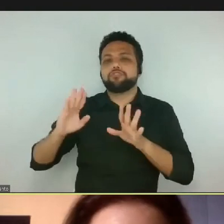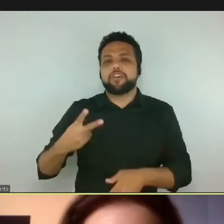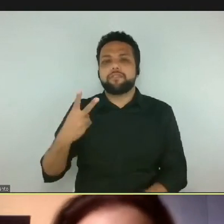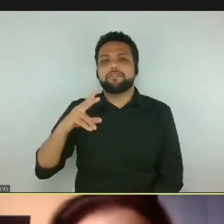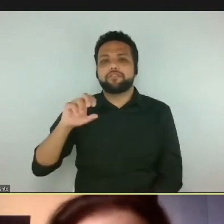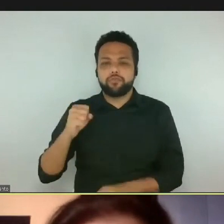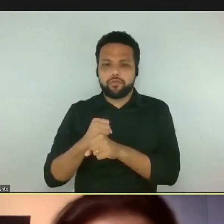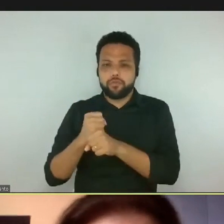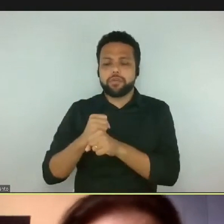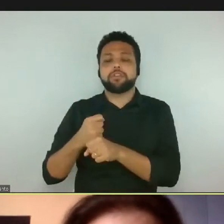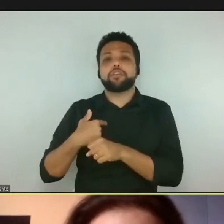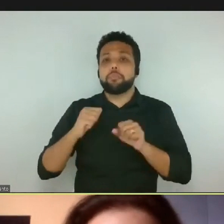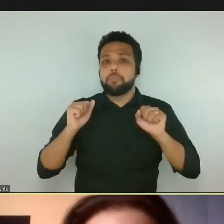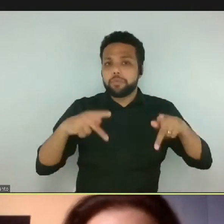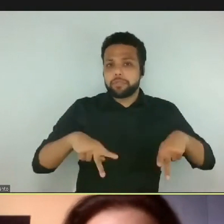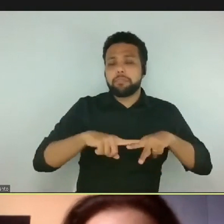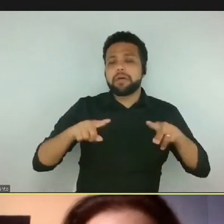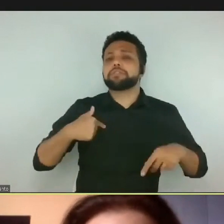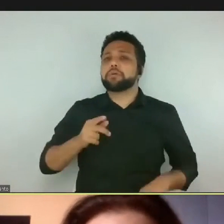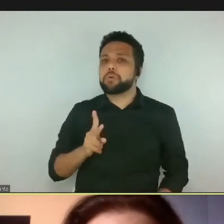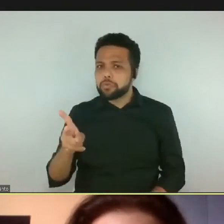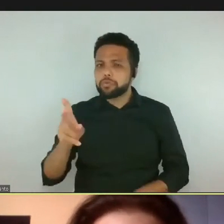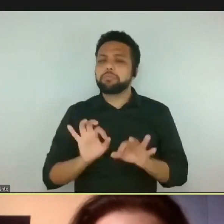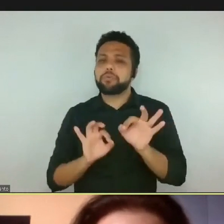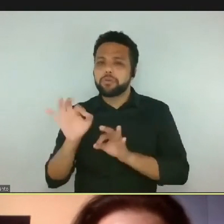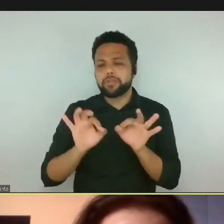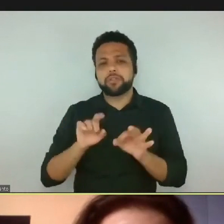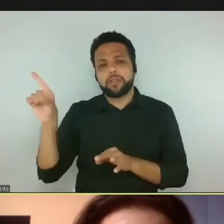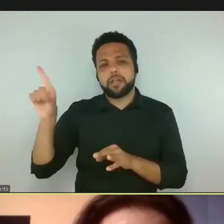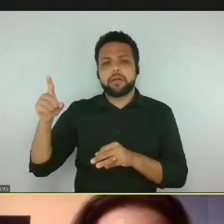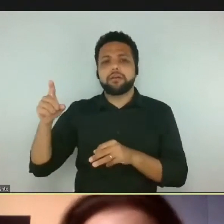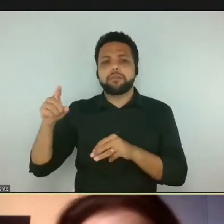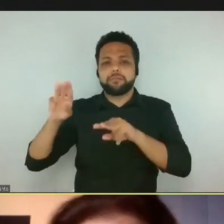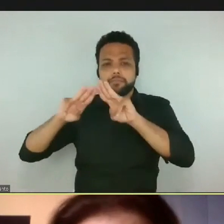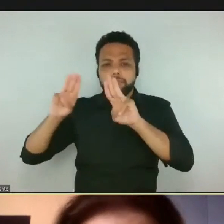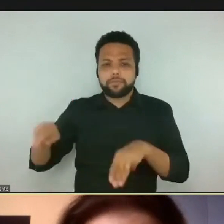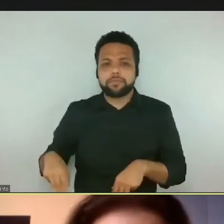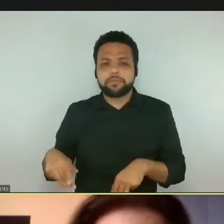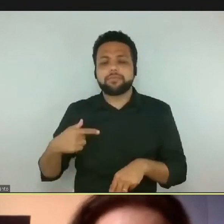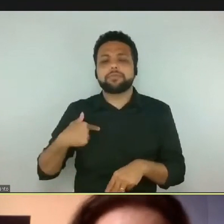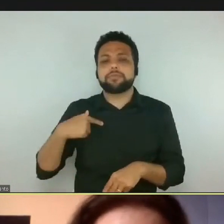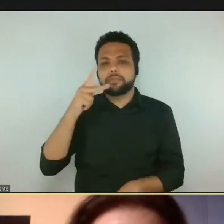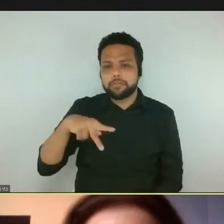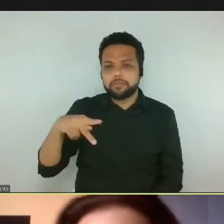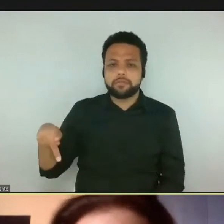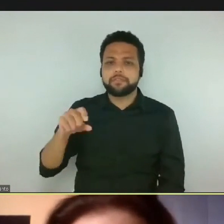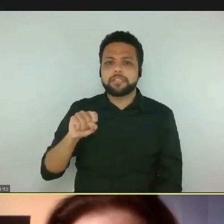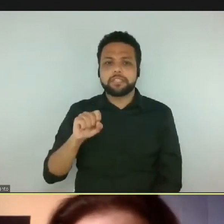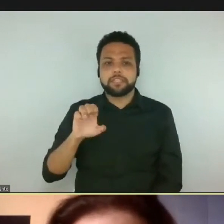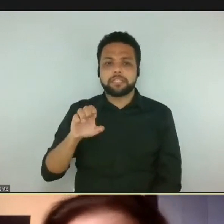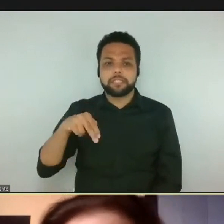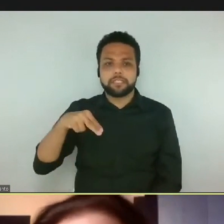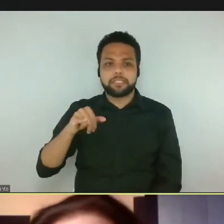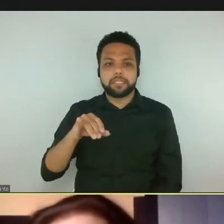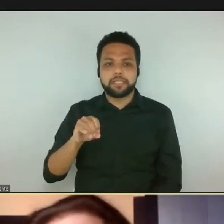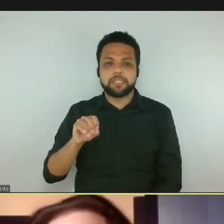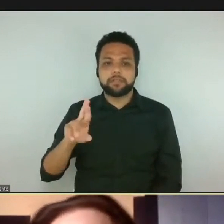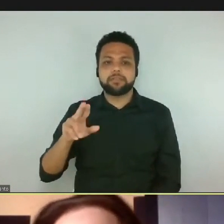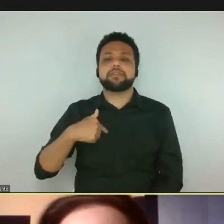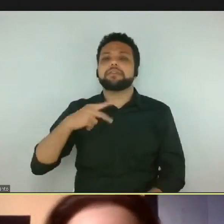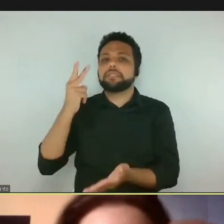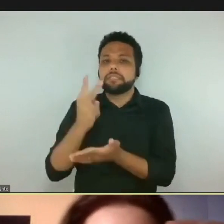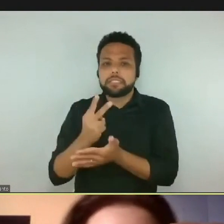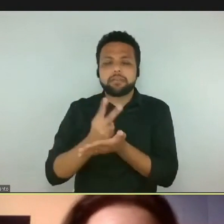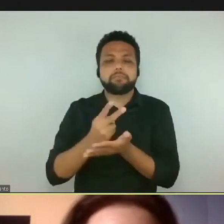sou aposentada, mas ainda continuo em projetos ali como professora sênior e sempre fui da divisão de educação